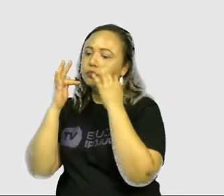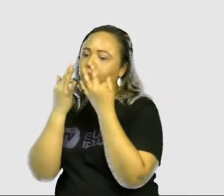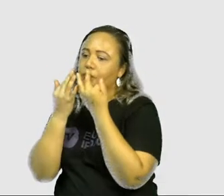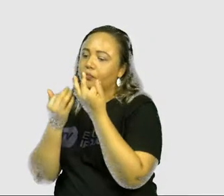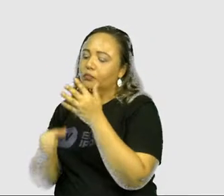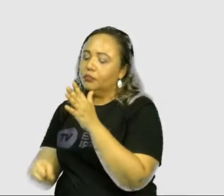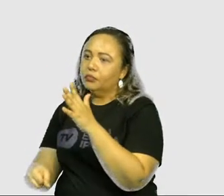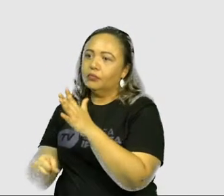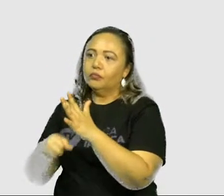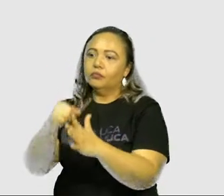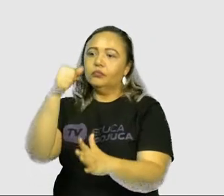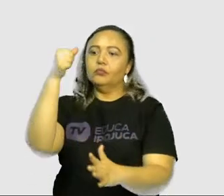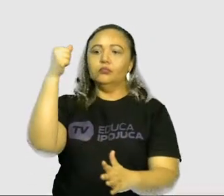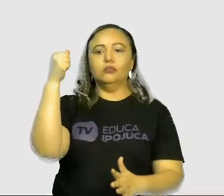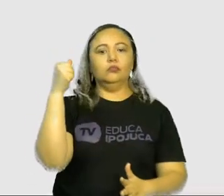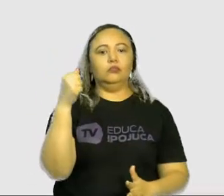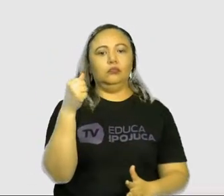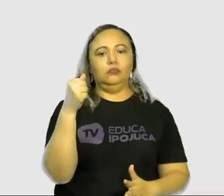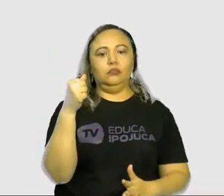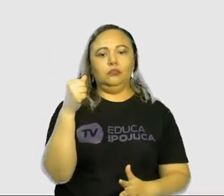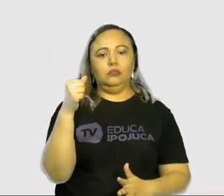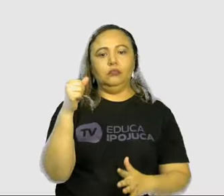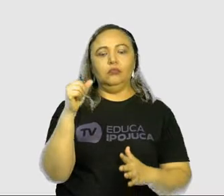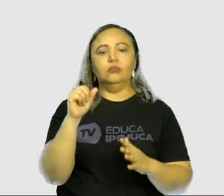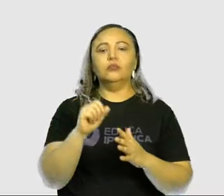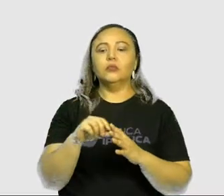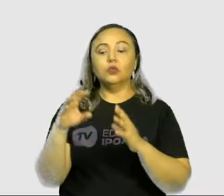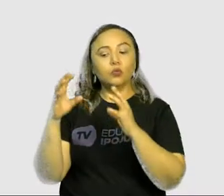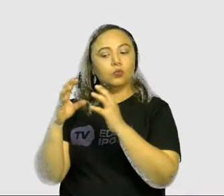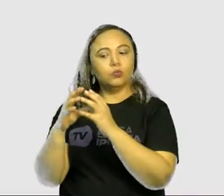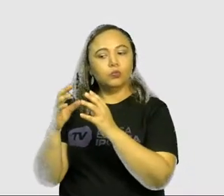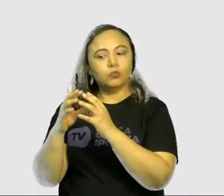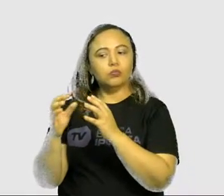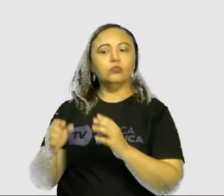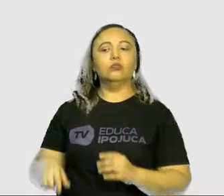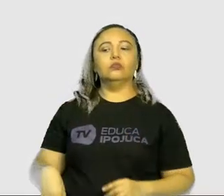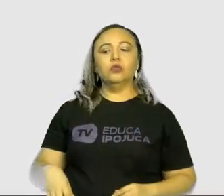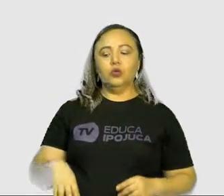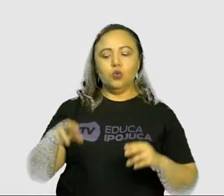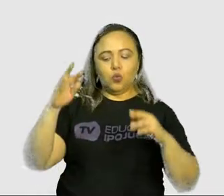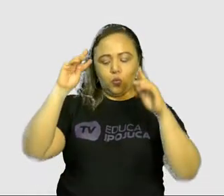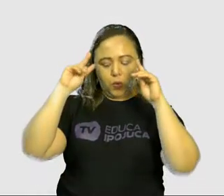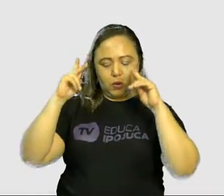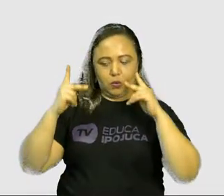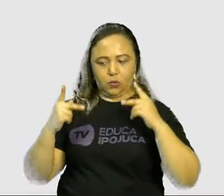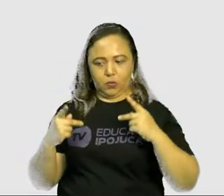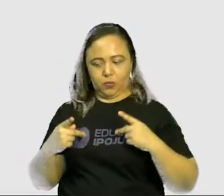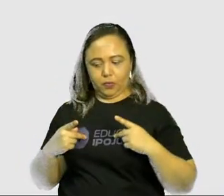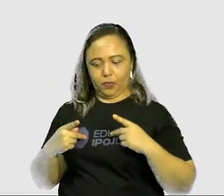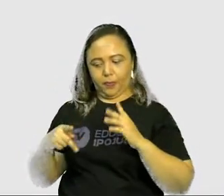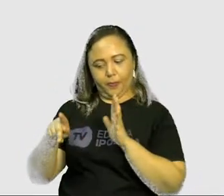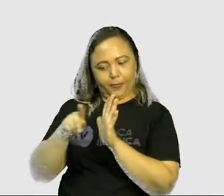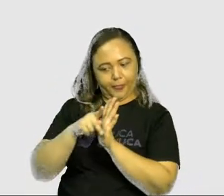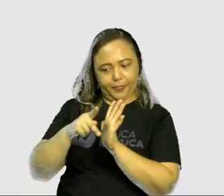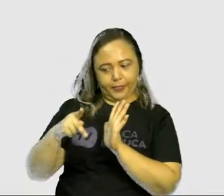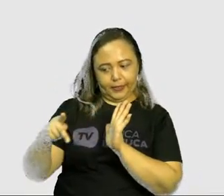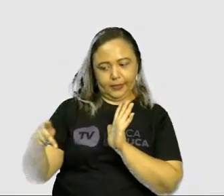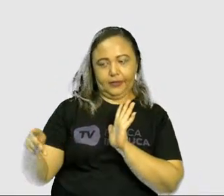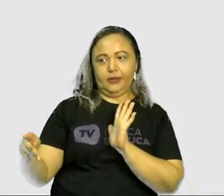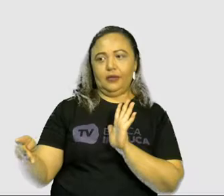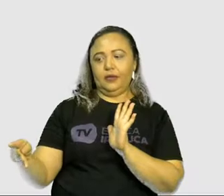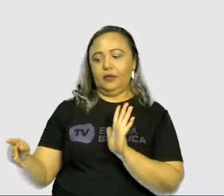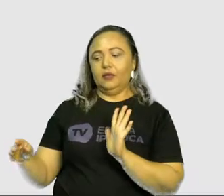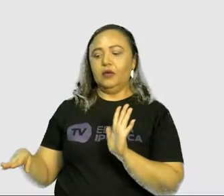primeira comunidade, é o primeiro grupo na qual o ser humano faz parte dela. Ao